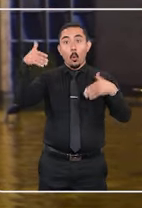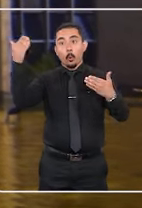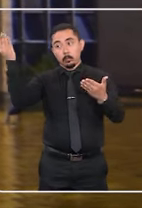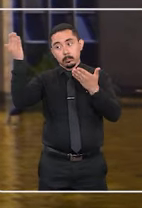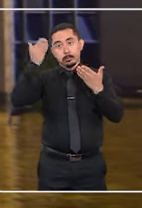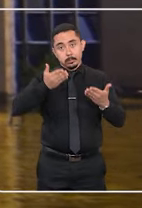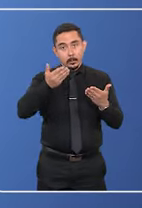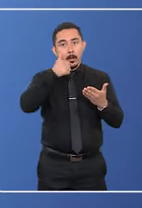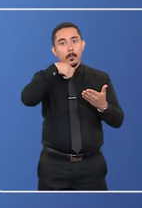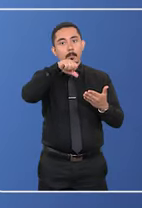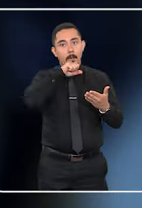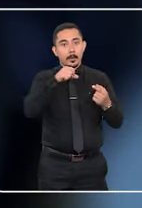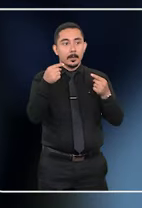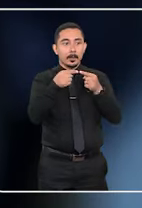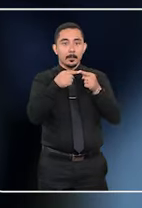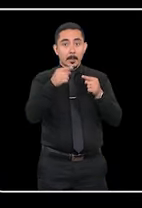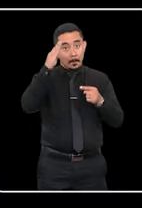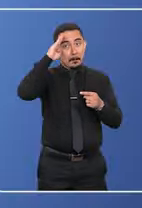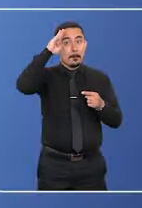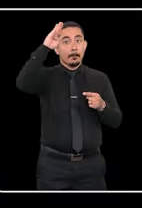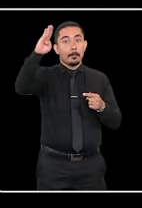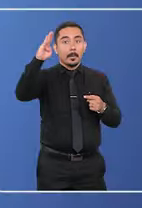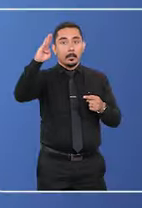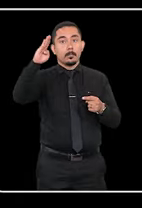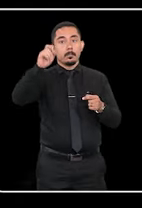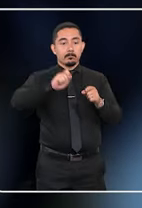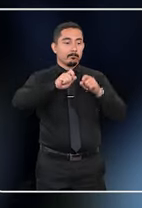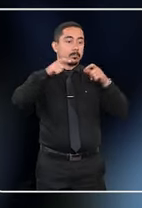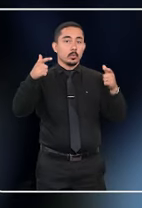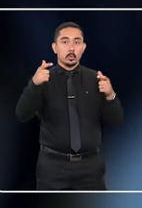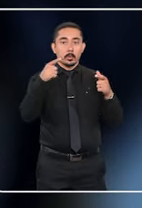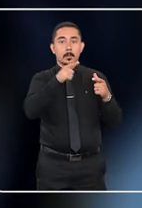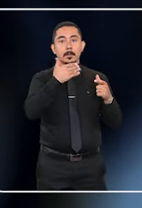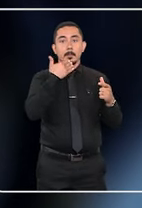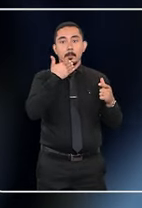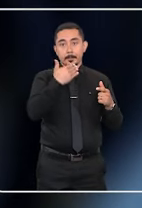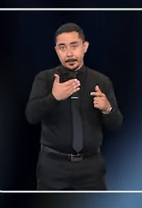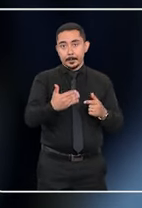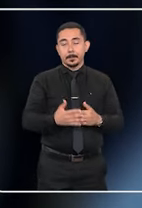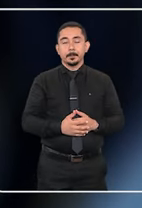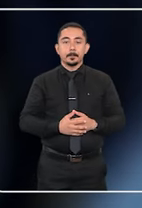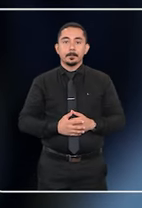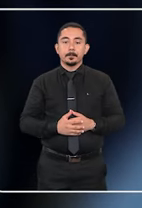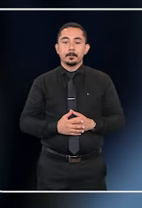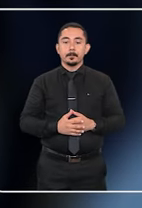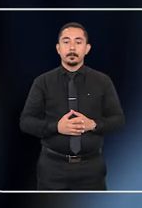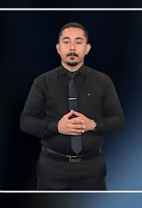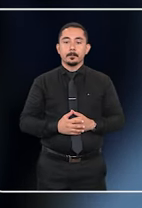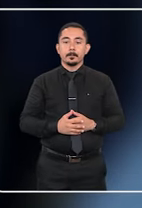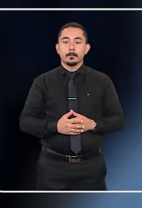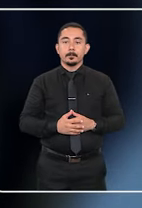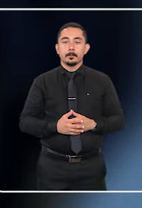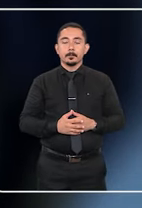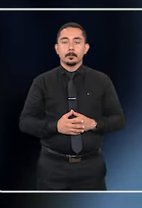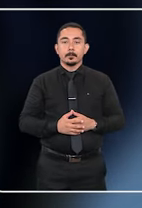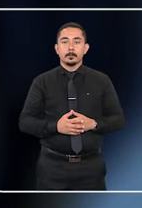ativos quanto passivos, as mães são apontadas, na maioria das vezes, como a parte requerida.